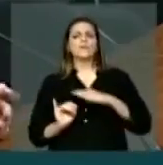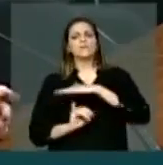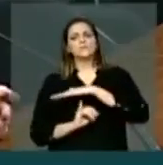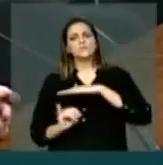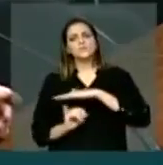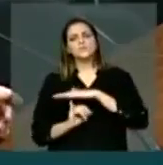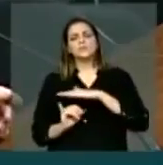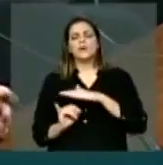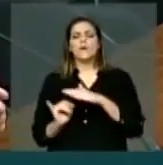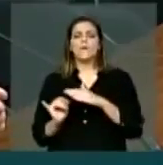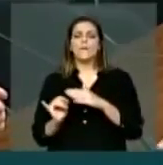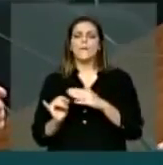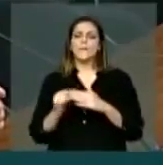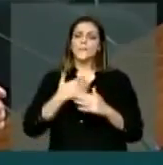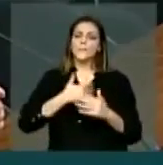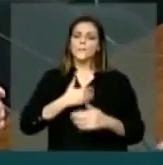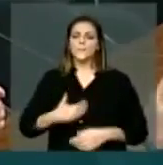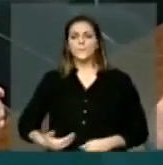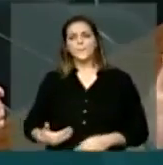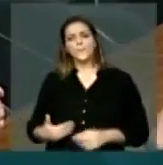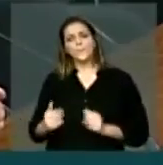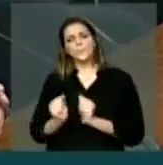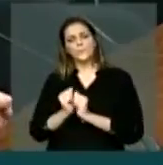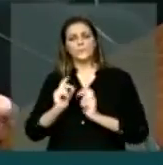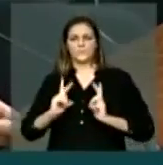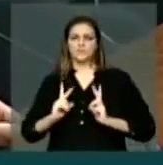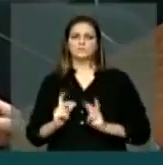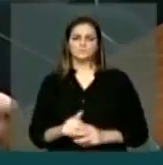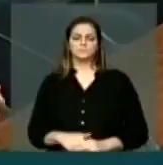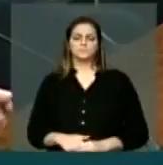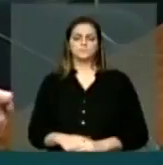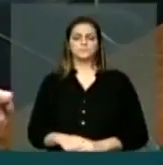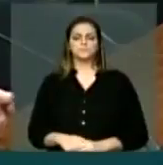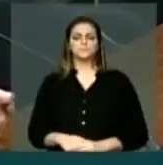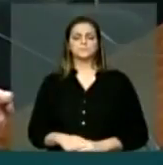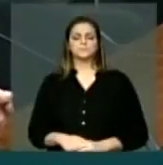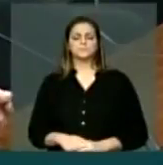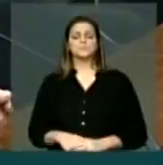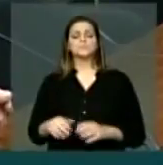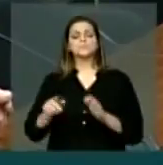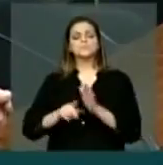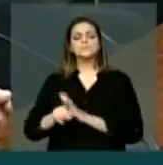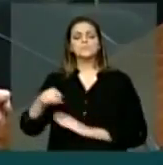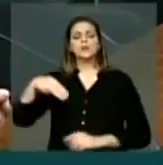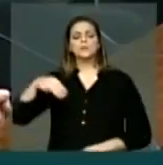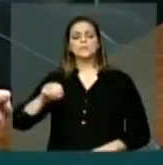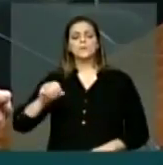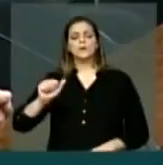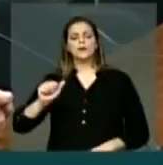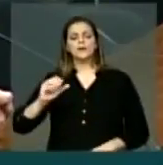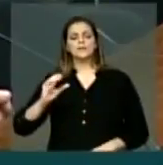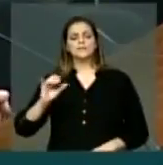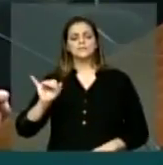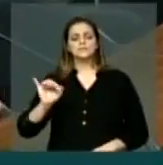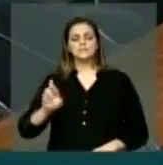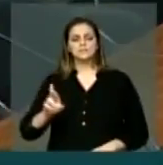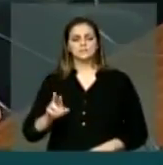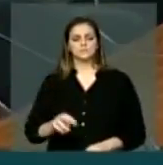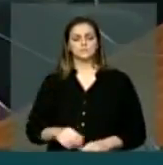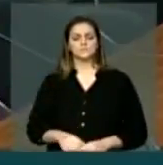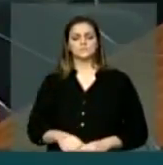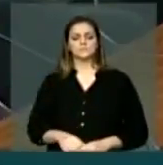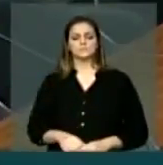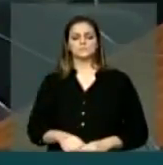não um órgão público. E se feito isso, queria perguntar ao doutor Moacir Gadot, se for um número significativo, se haveria